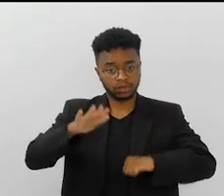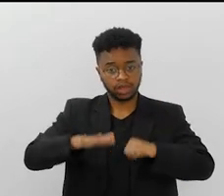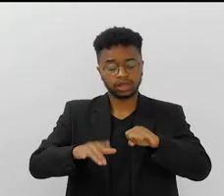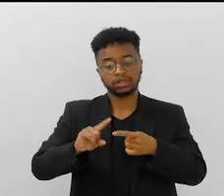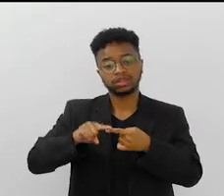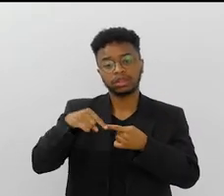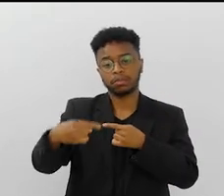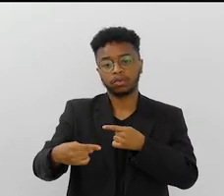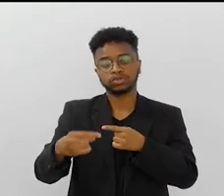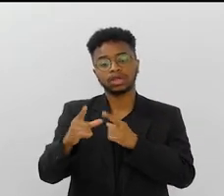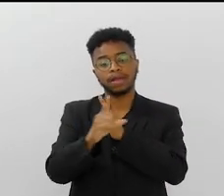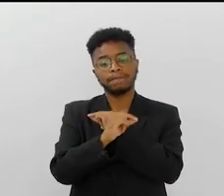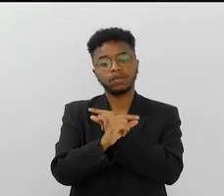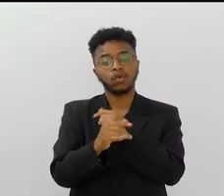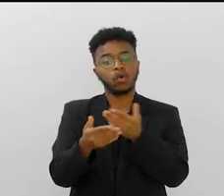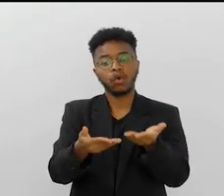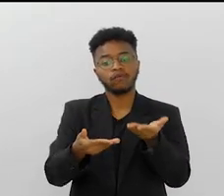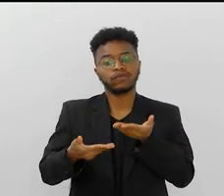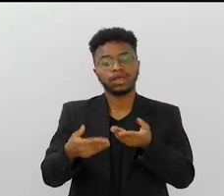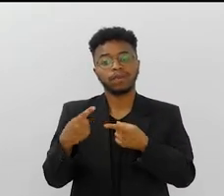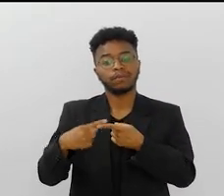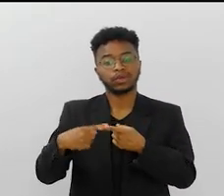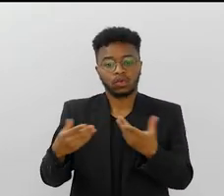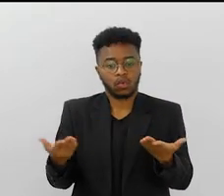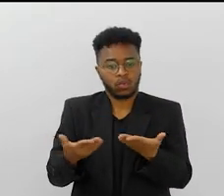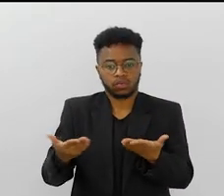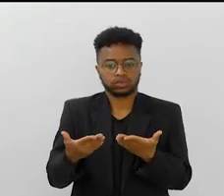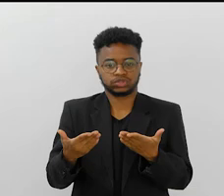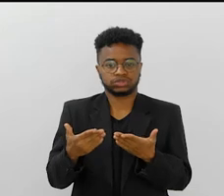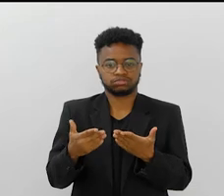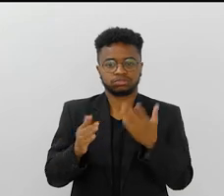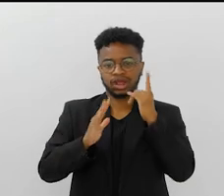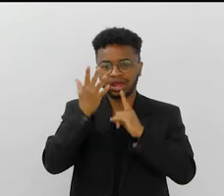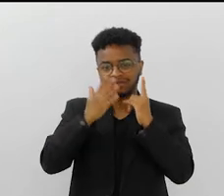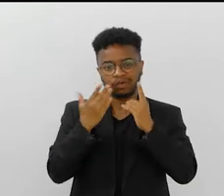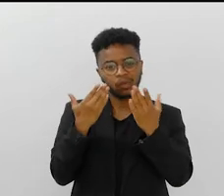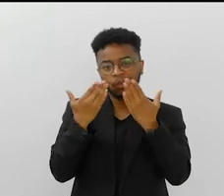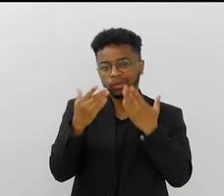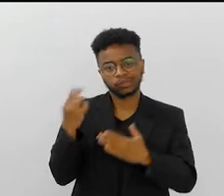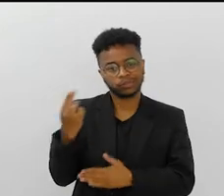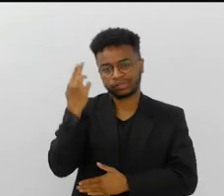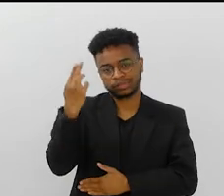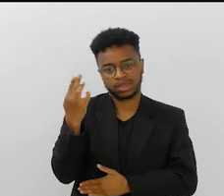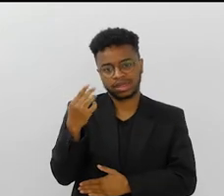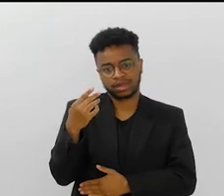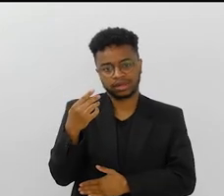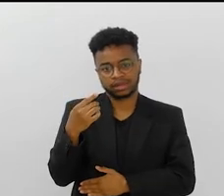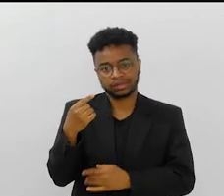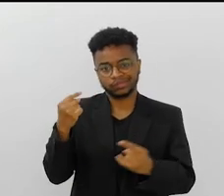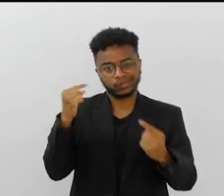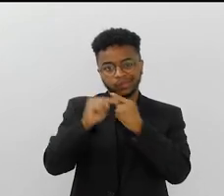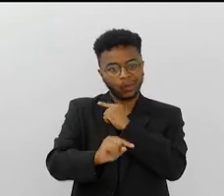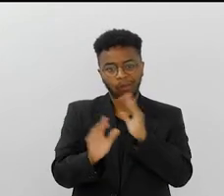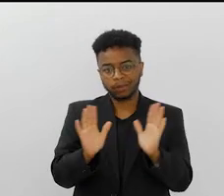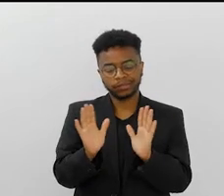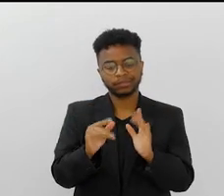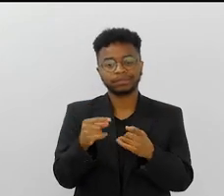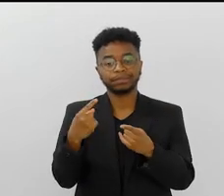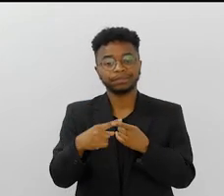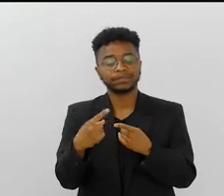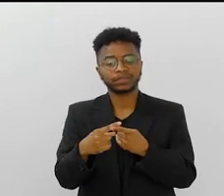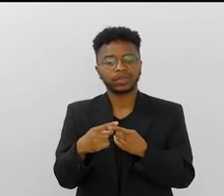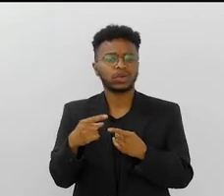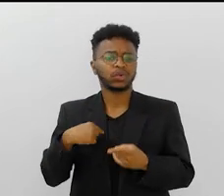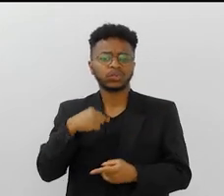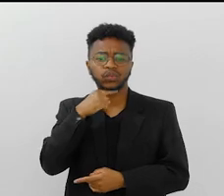E aí, a Beija-Flor convida, não tem parâmetro no carnaval de hoje um convite tão despropositado.